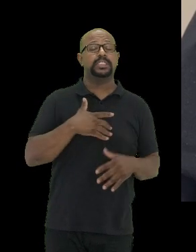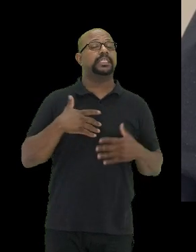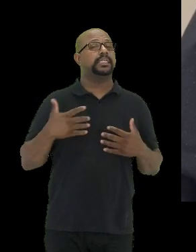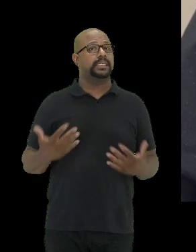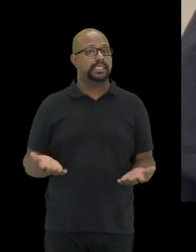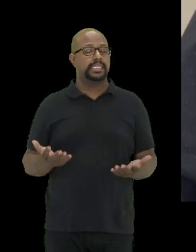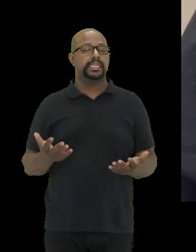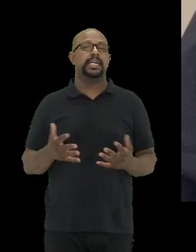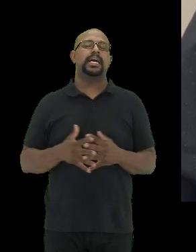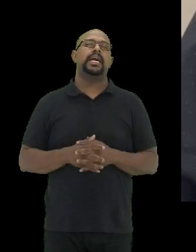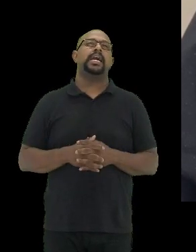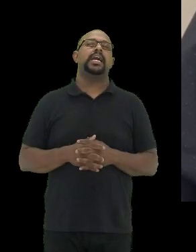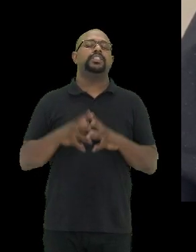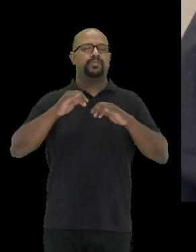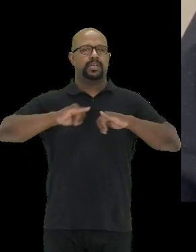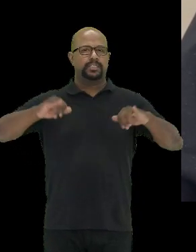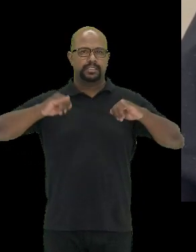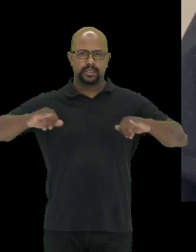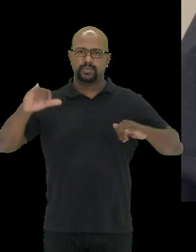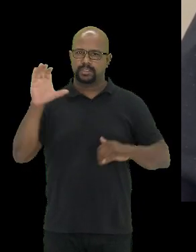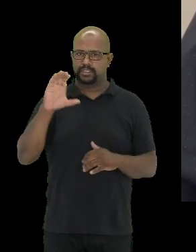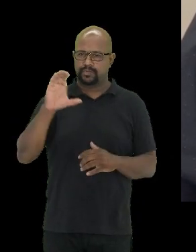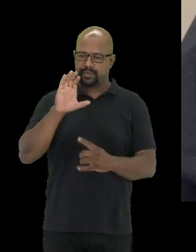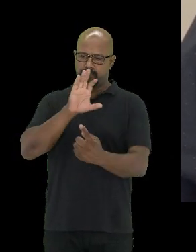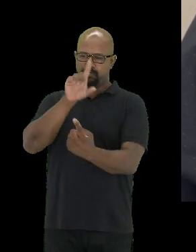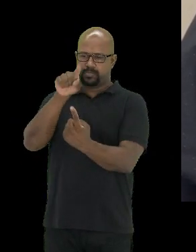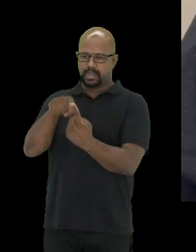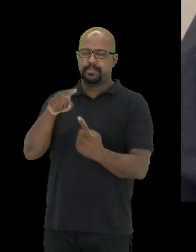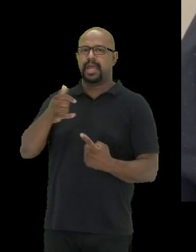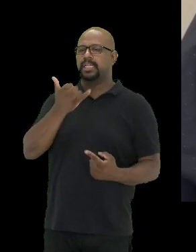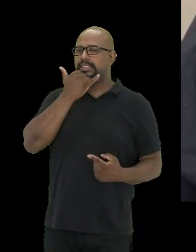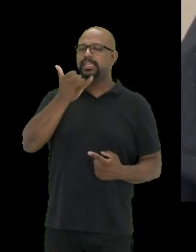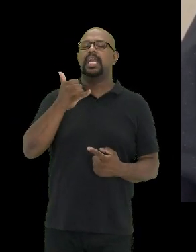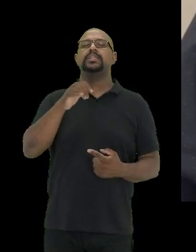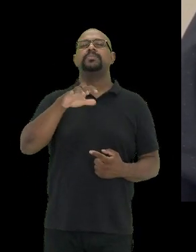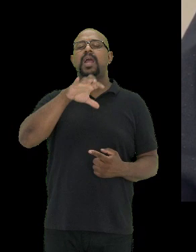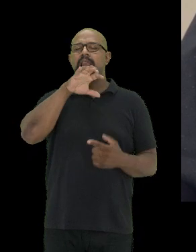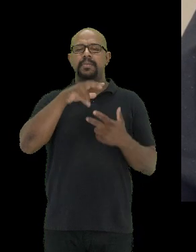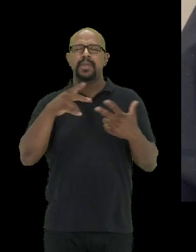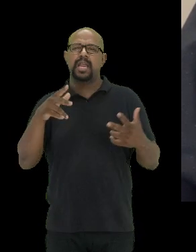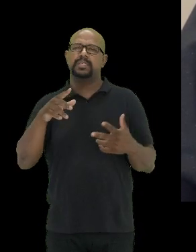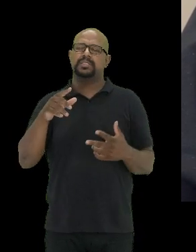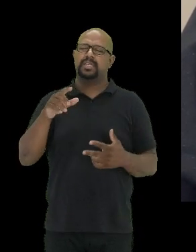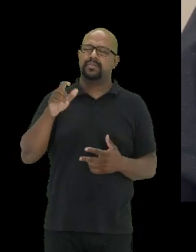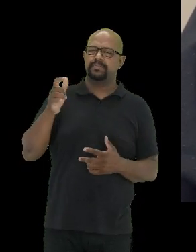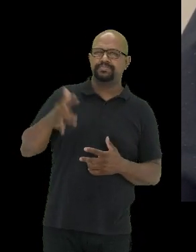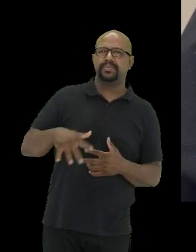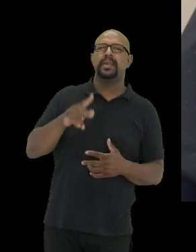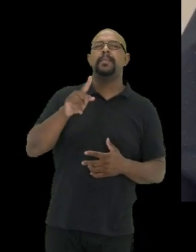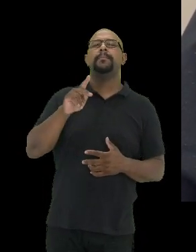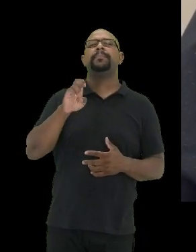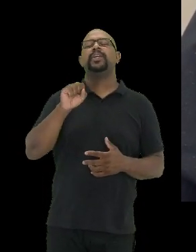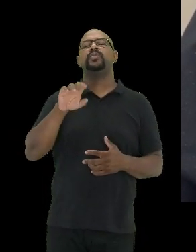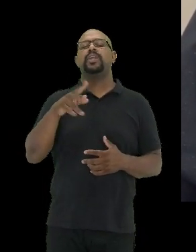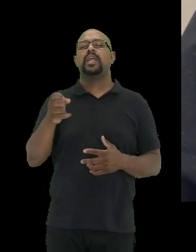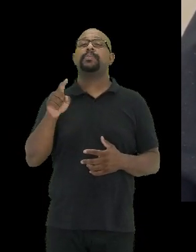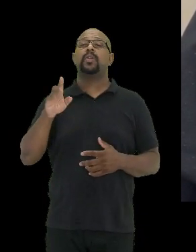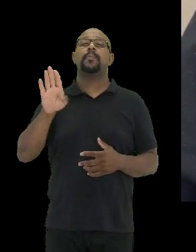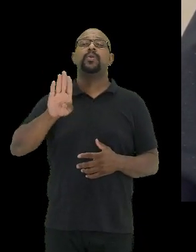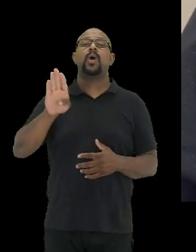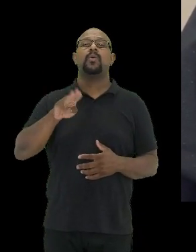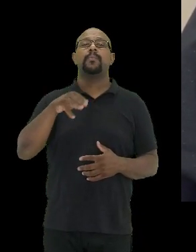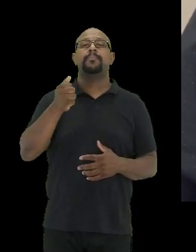a divulgação científica voltada para acidentes por animais posicionados no Brasil, pelo biólogo Marcos